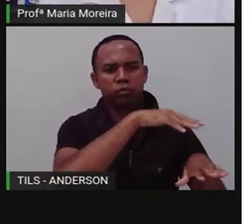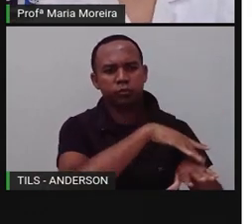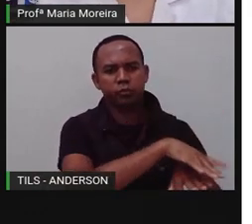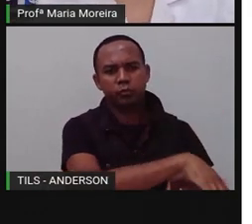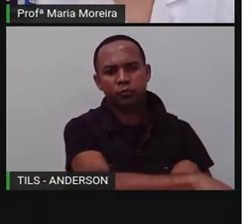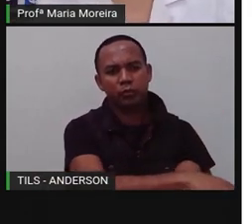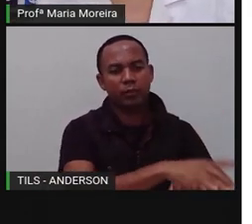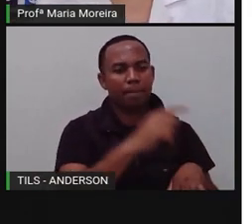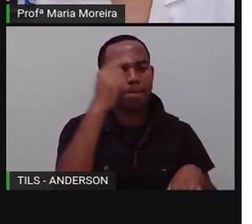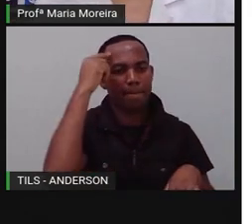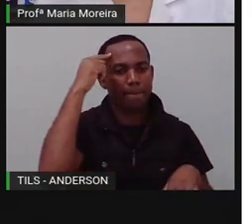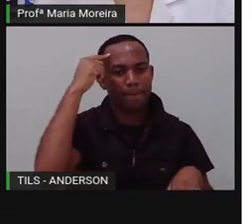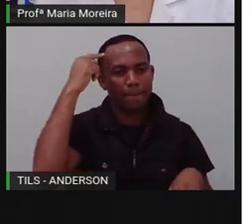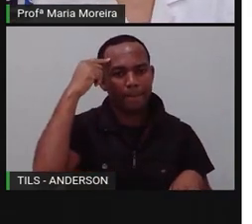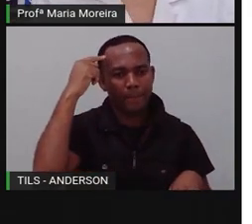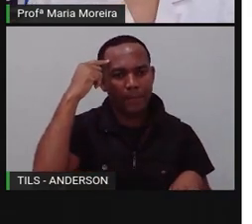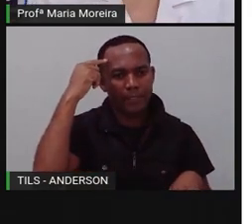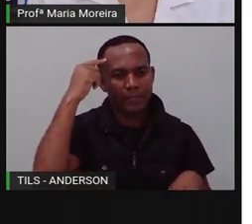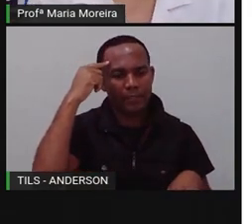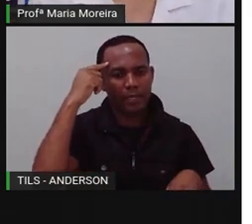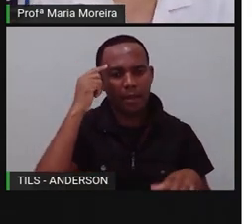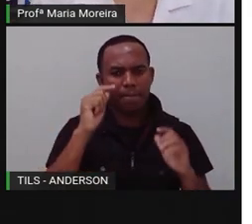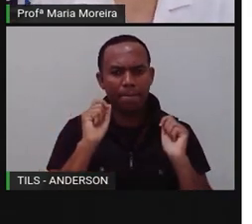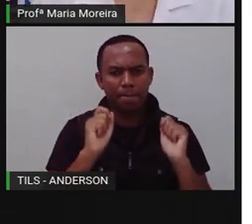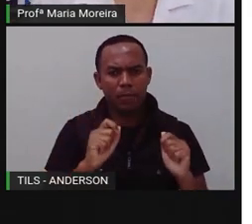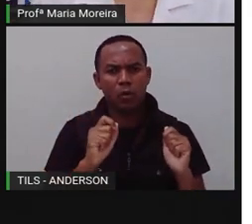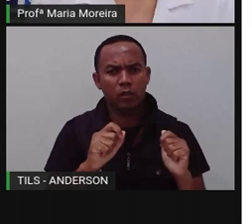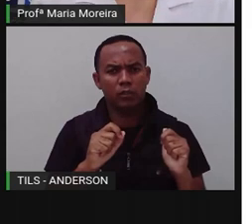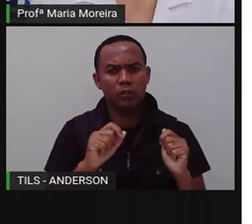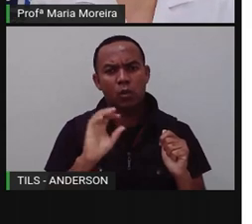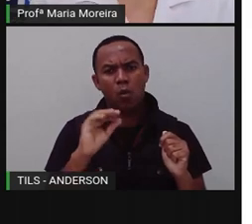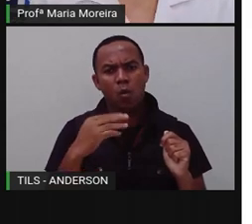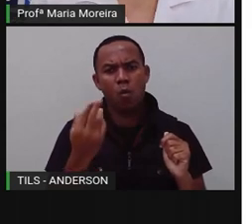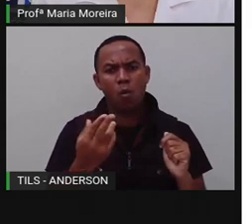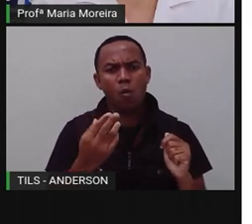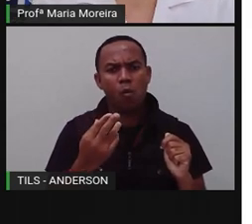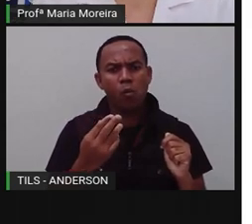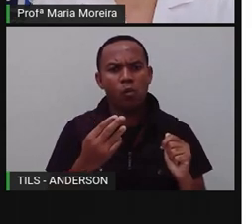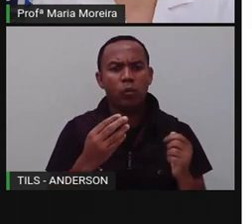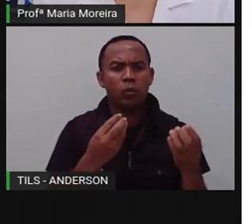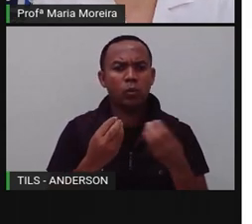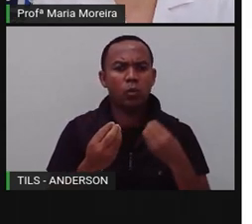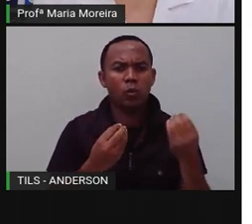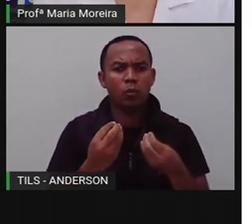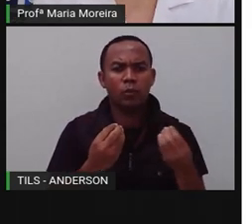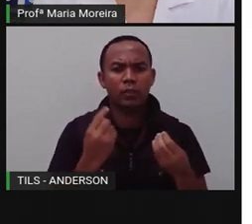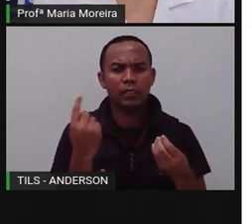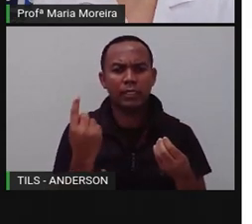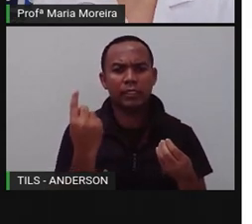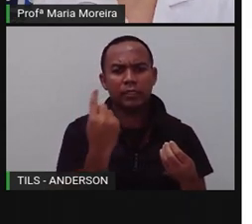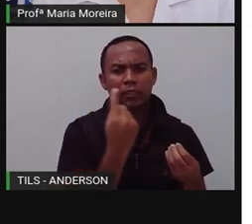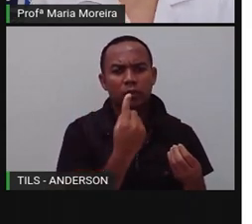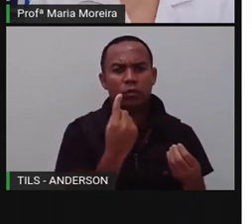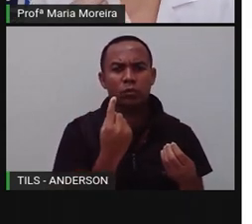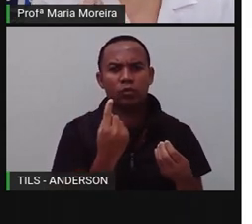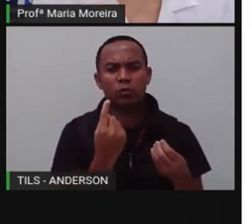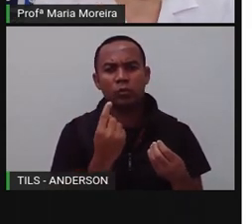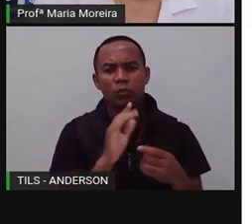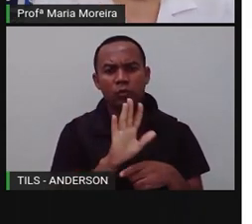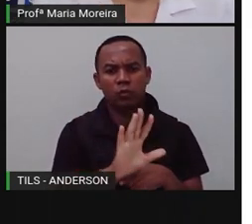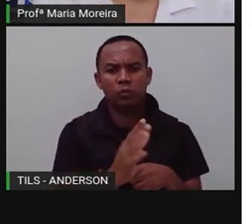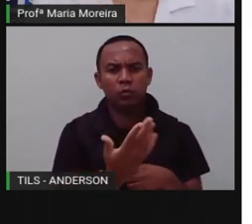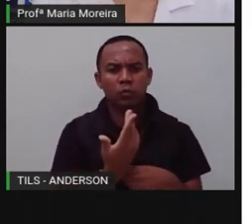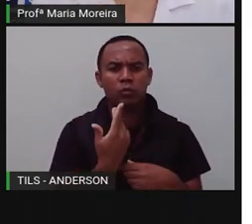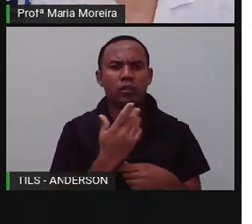Então, a gente tem que pensar no poder que a gente tem nas mãos. Que cabe a gente também cuidar da natureza. Porque senão, as